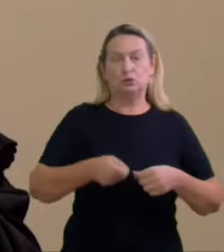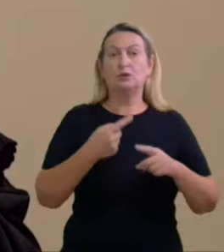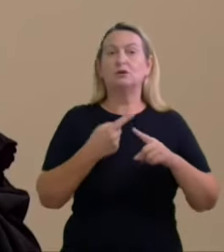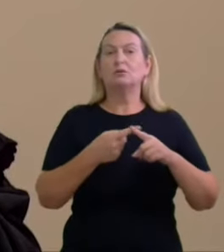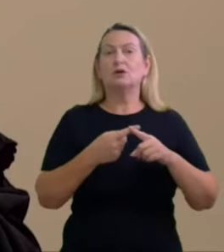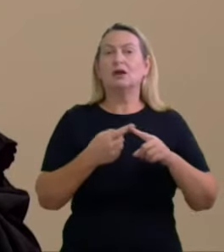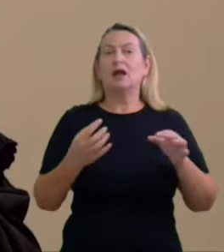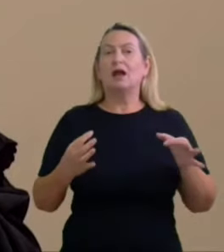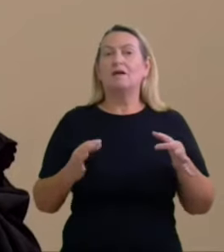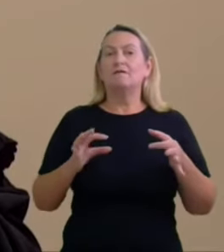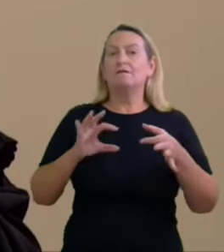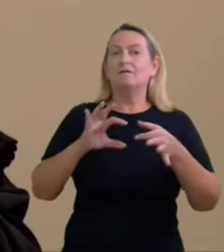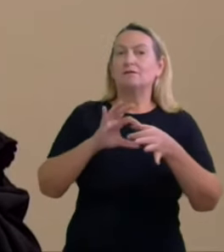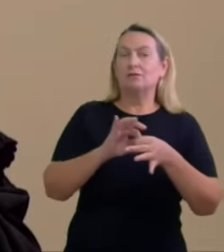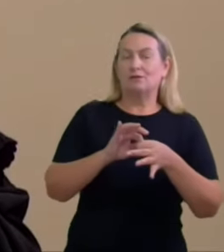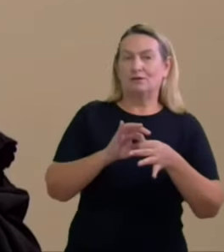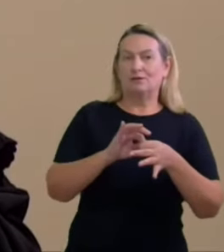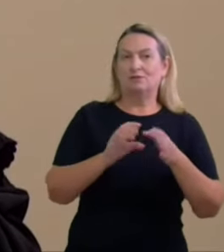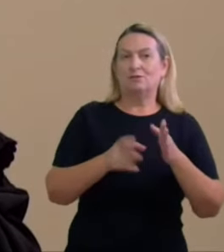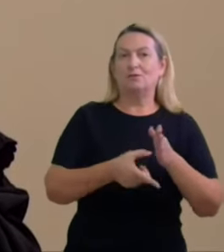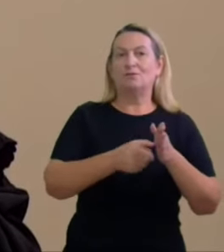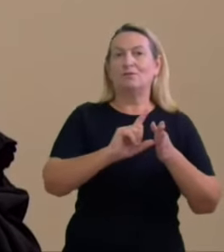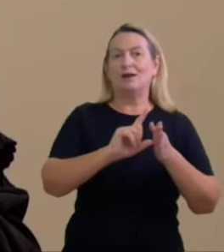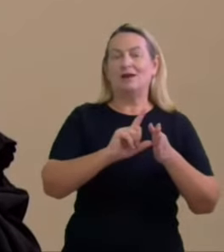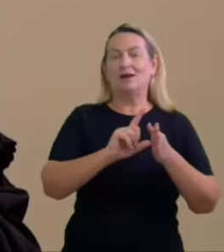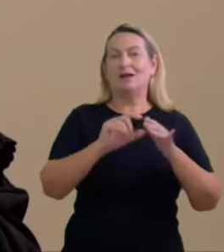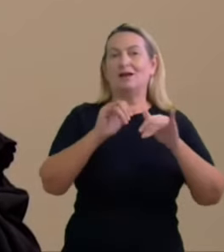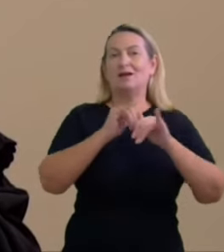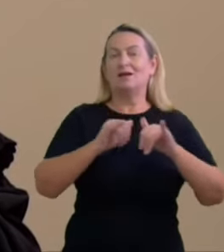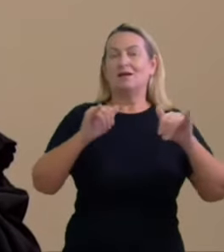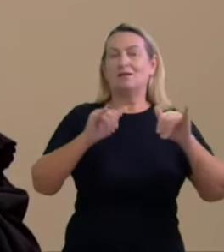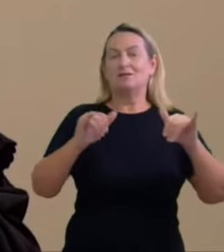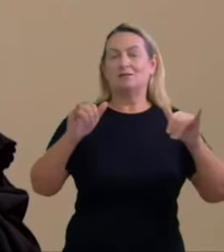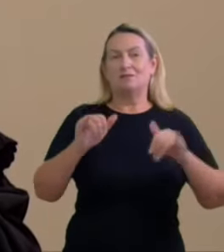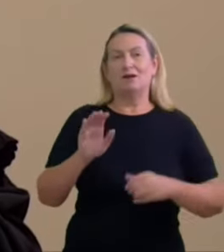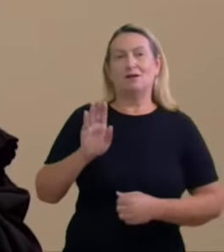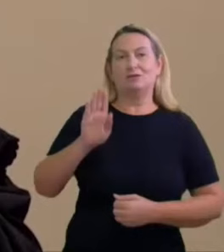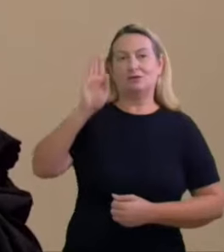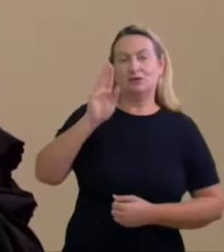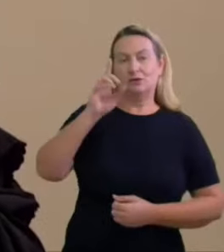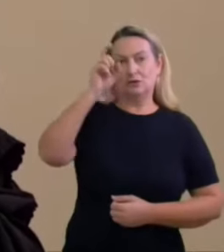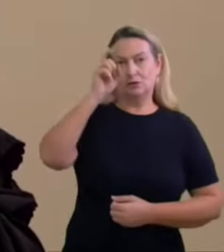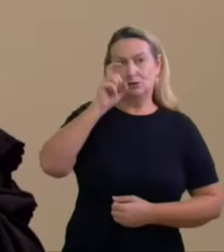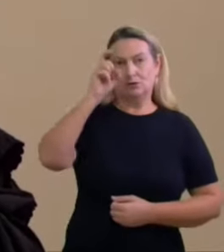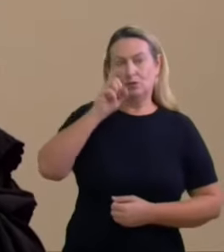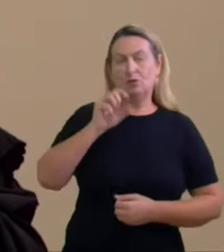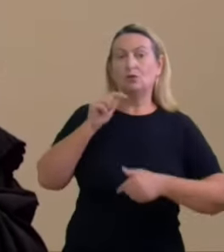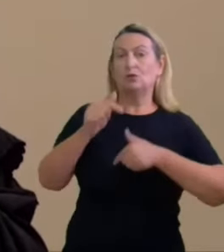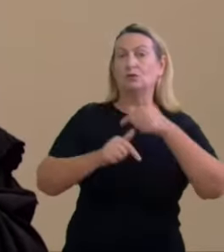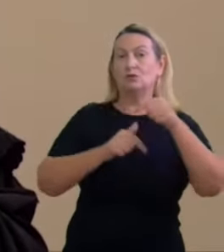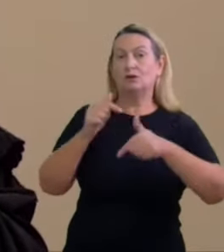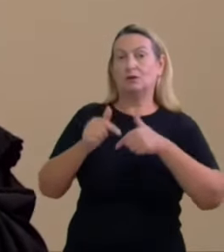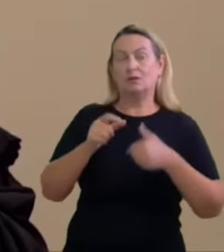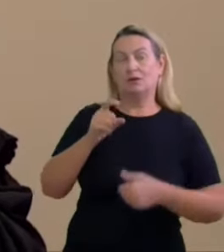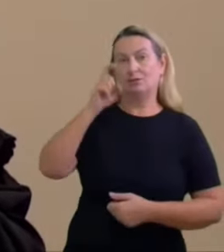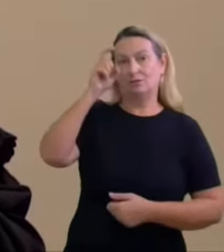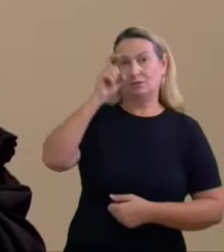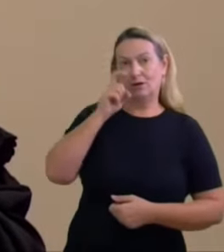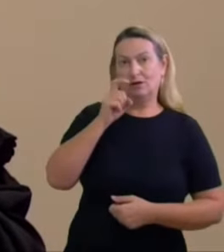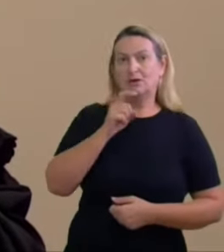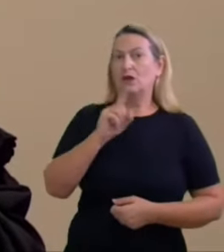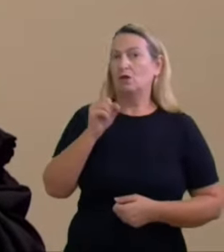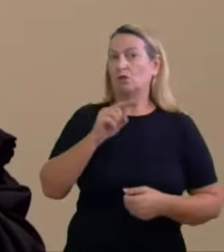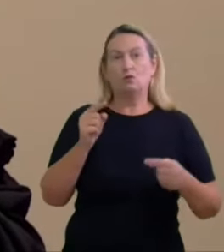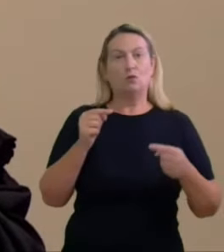contratação e a pré-campanha de Sérgio Moro bem como a prestação efetiva de algum serviço a ele não vou considerar como o relator já não fez